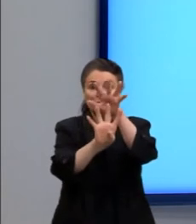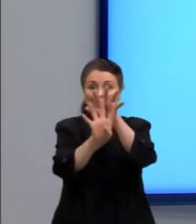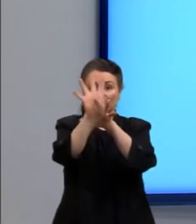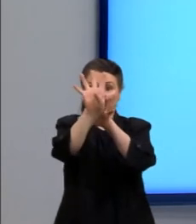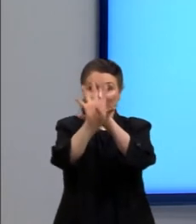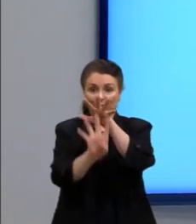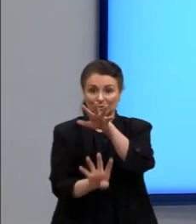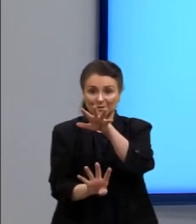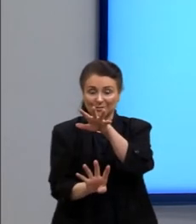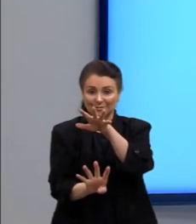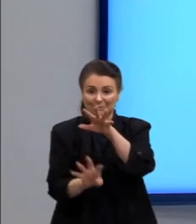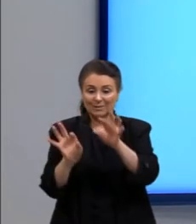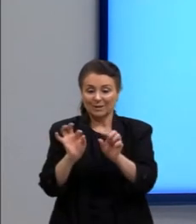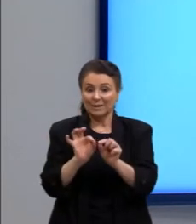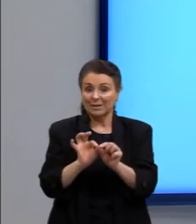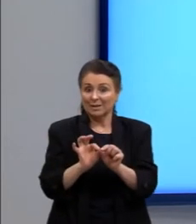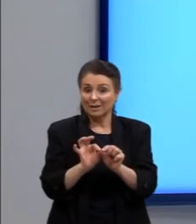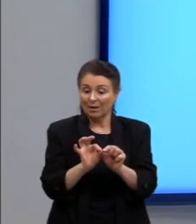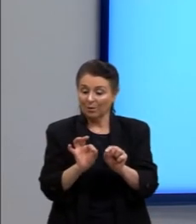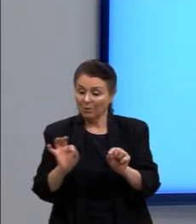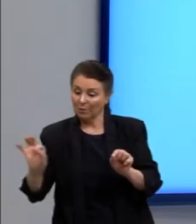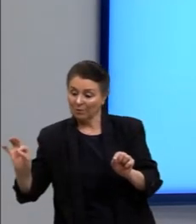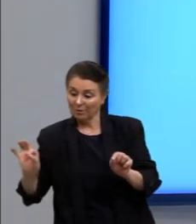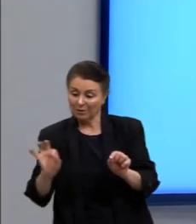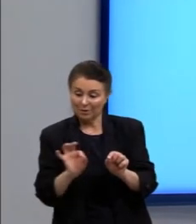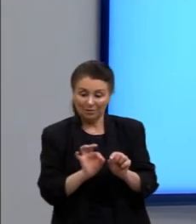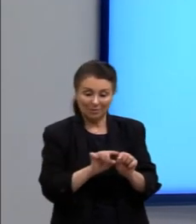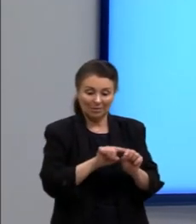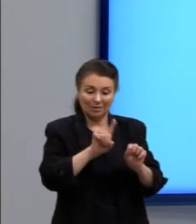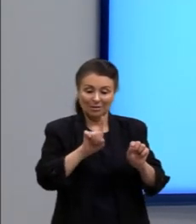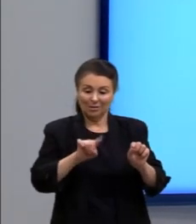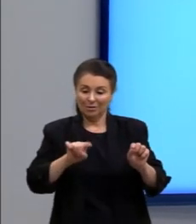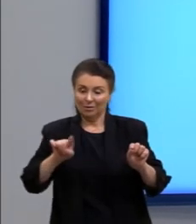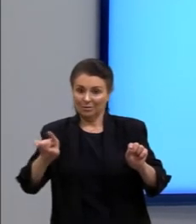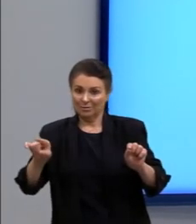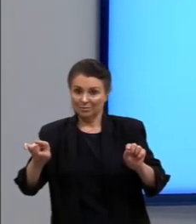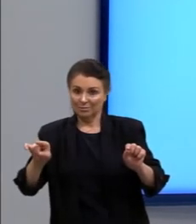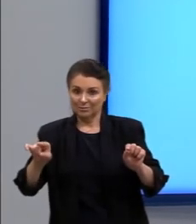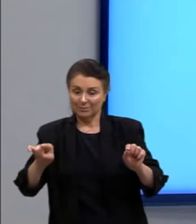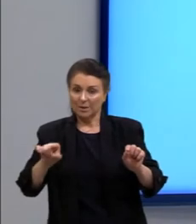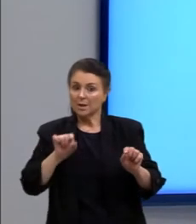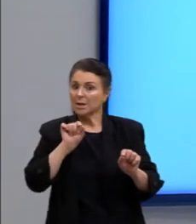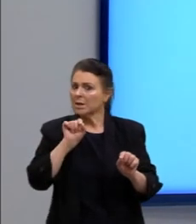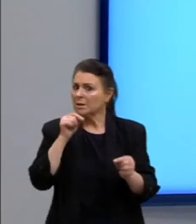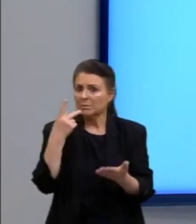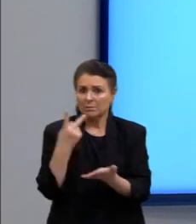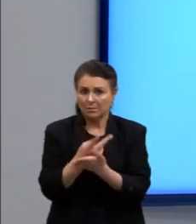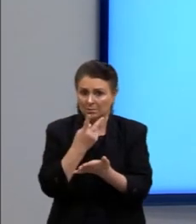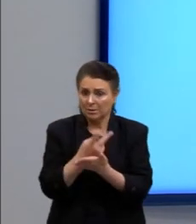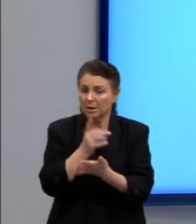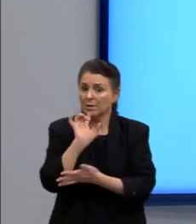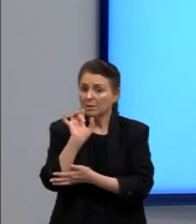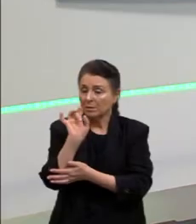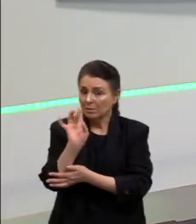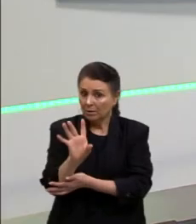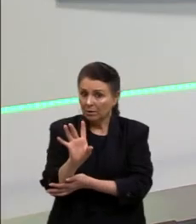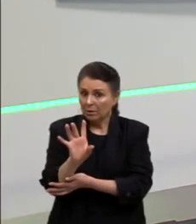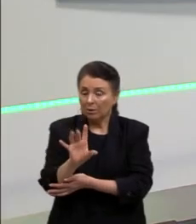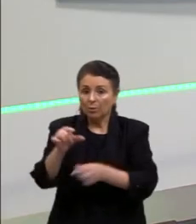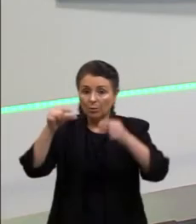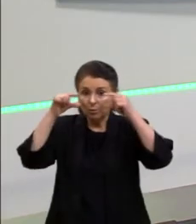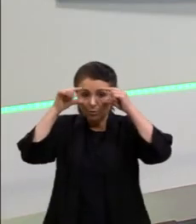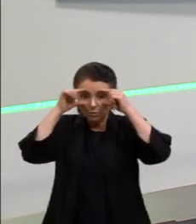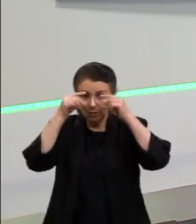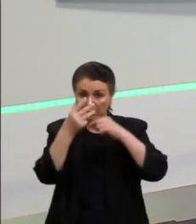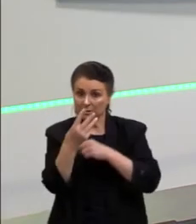direção horizontal. Certo? E isso aqui não acontece somente com os óculos